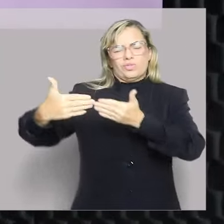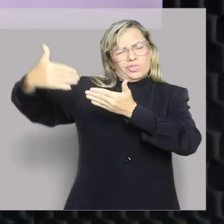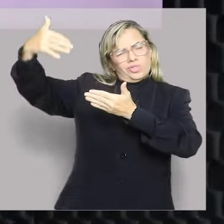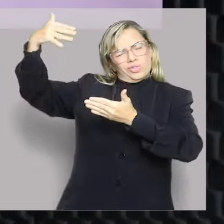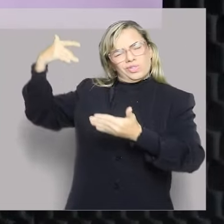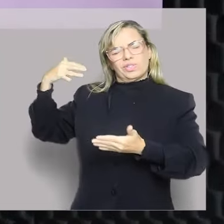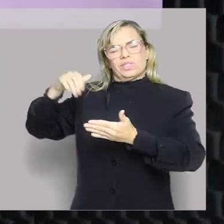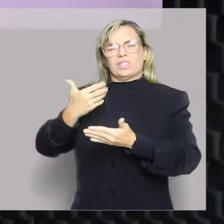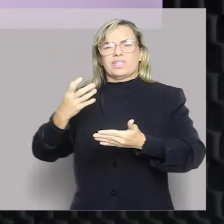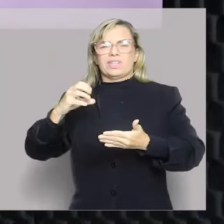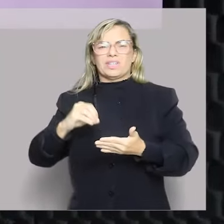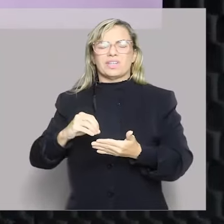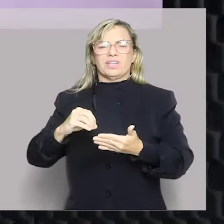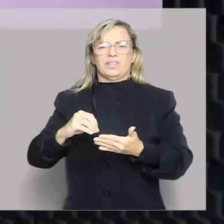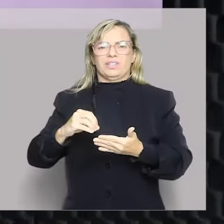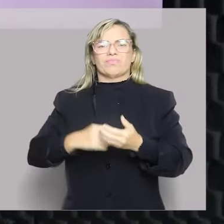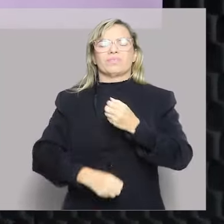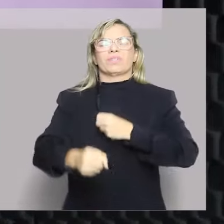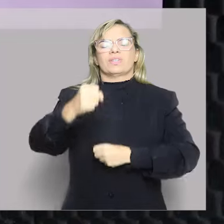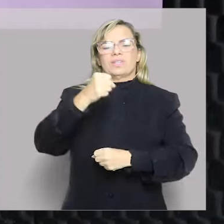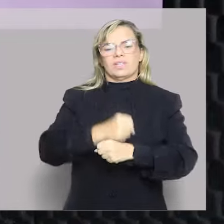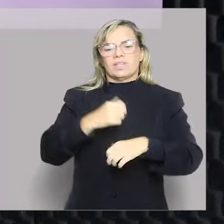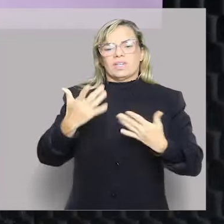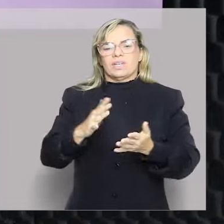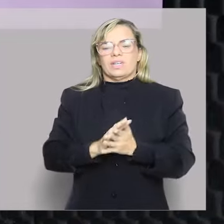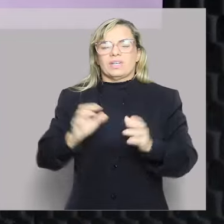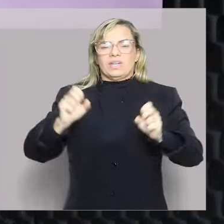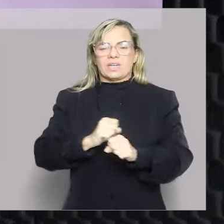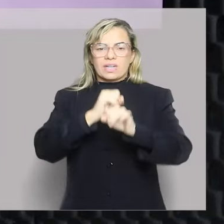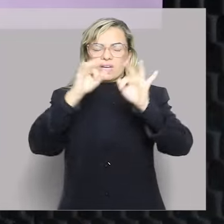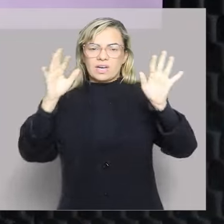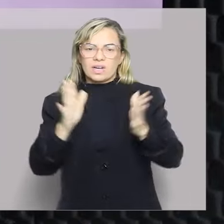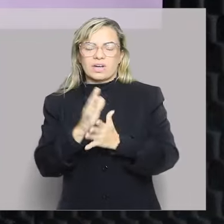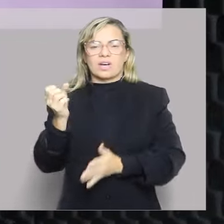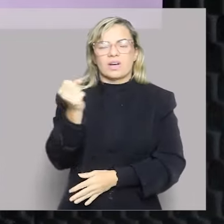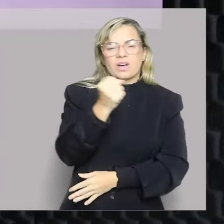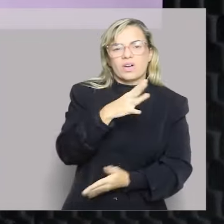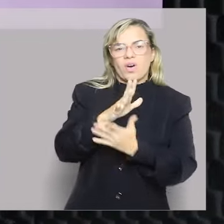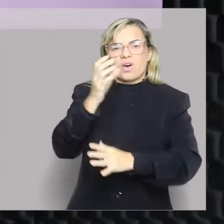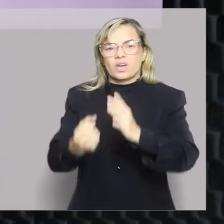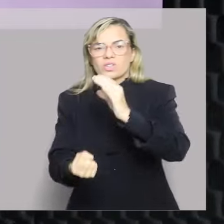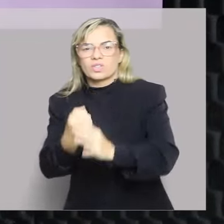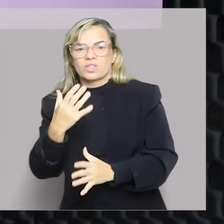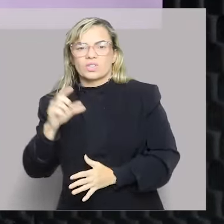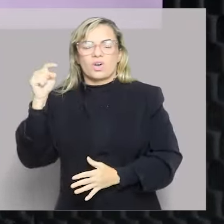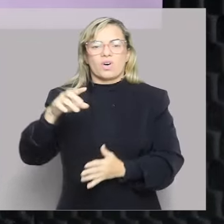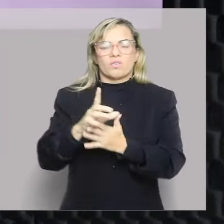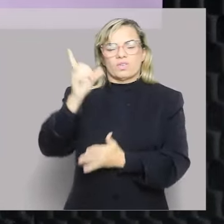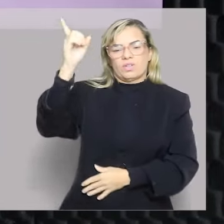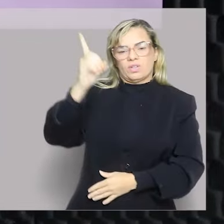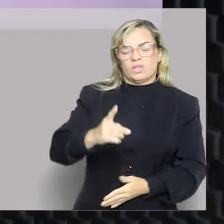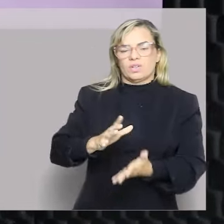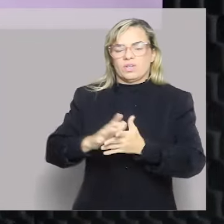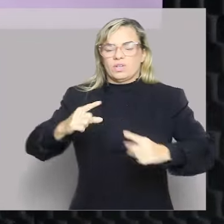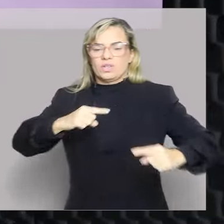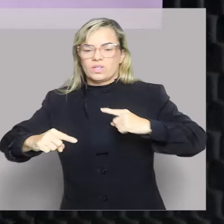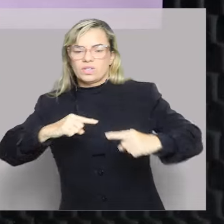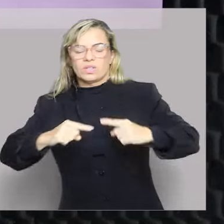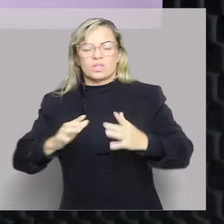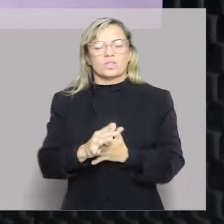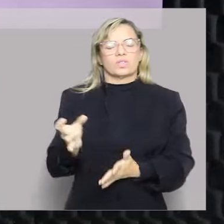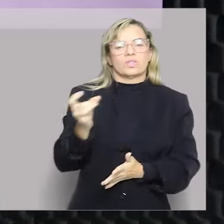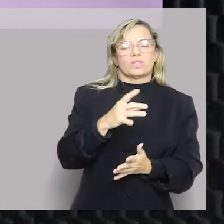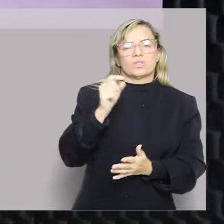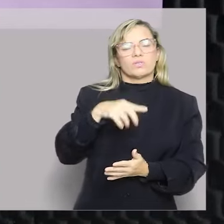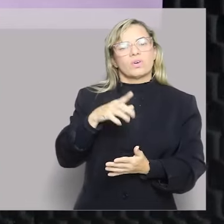anos atrás. Óbvio, a gente continua criando novos direitos, a gente continua debatendo novos direitos e novas situações